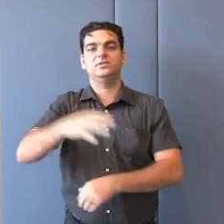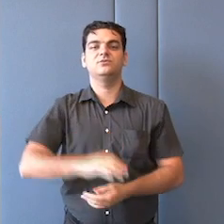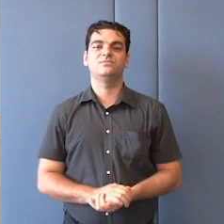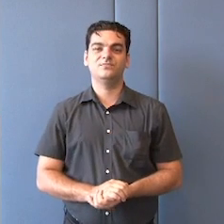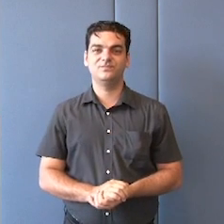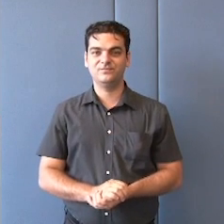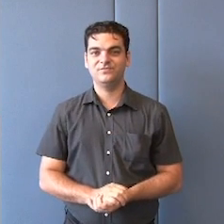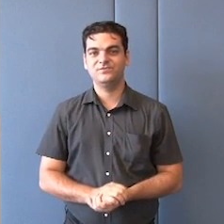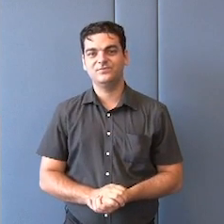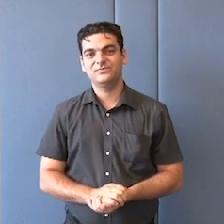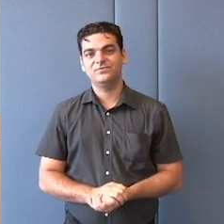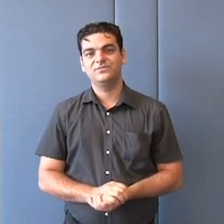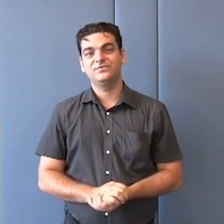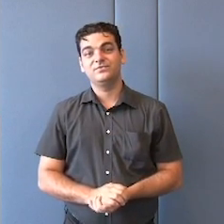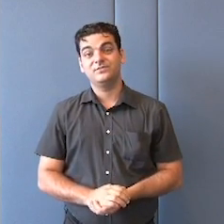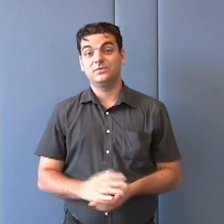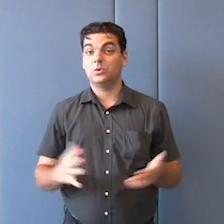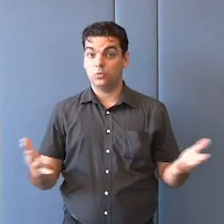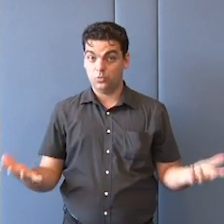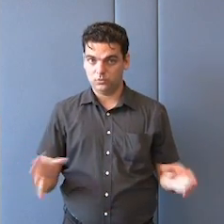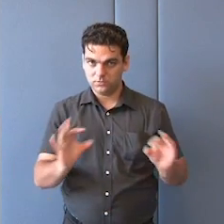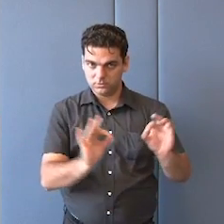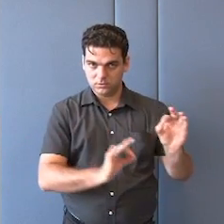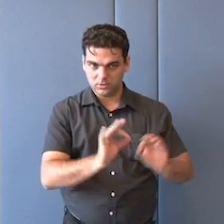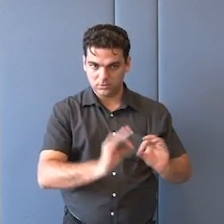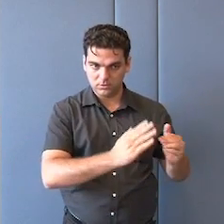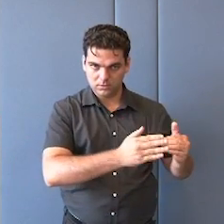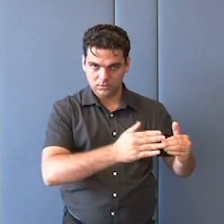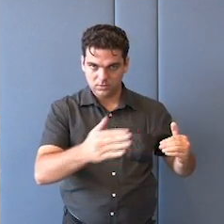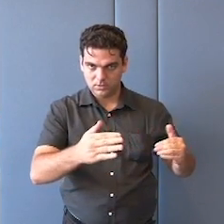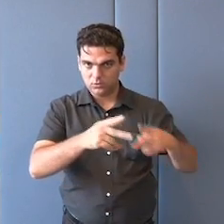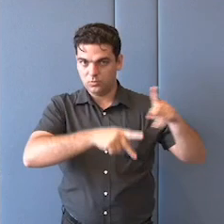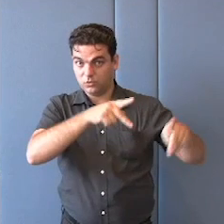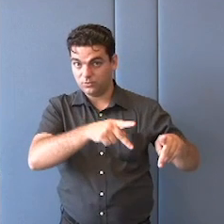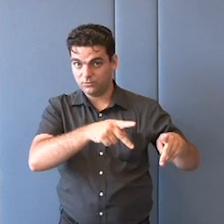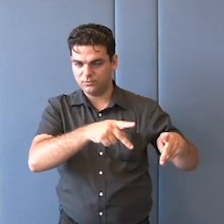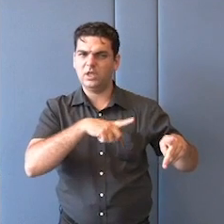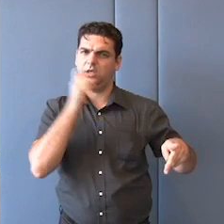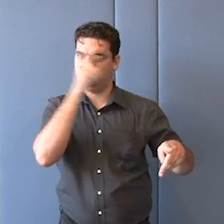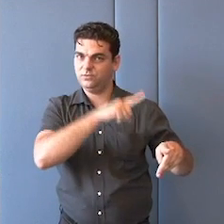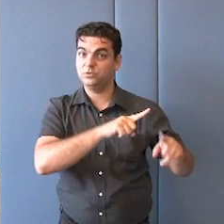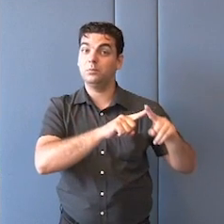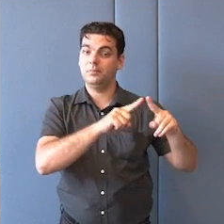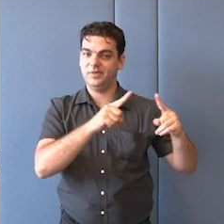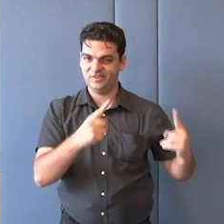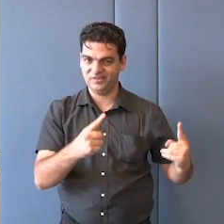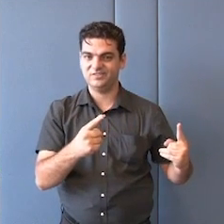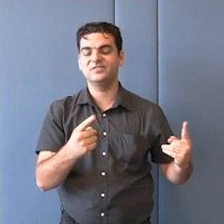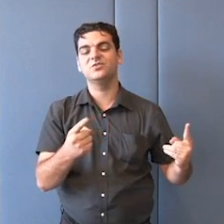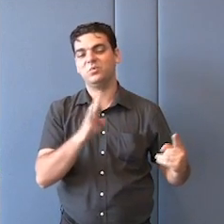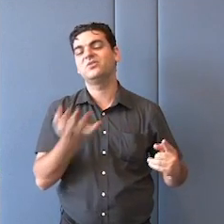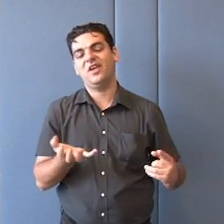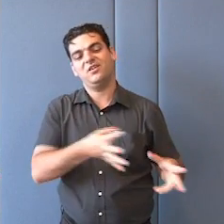Então, essa organicidade do povo cria também a sua complexidade, faz parte dessa complexidade.